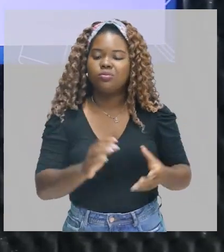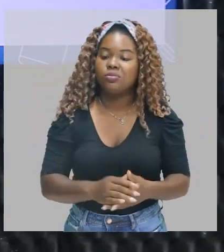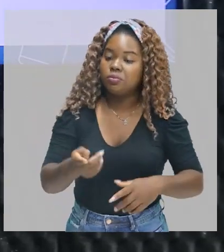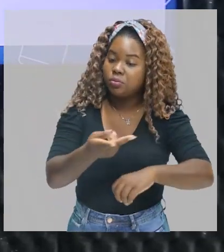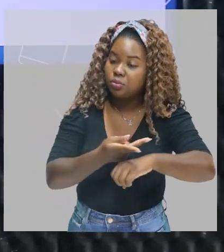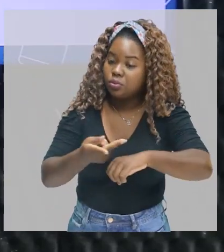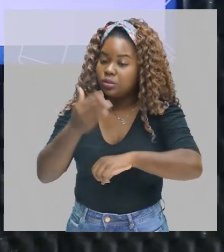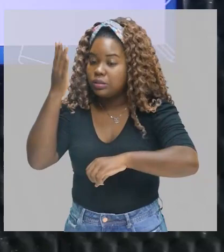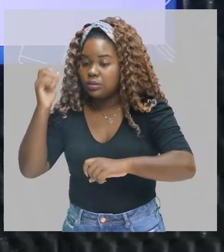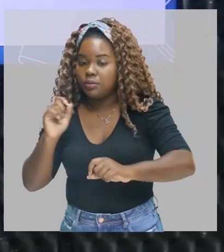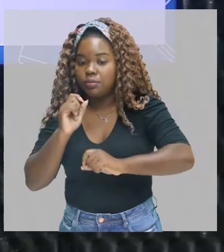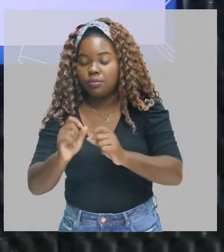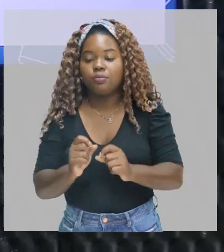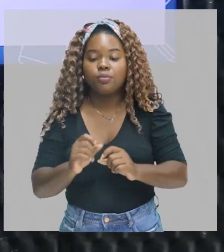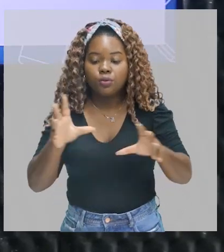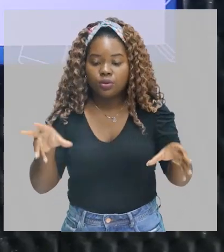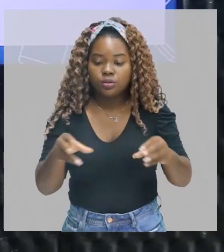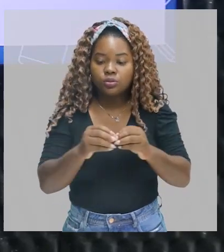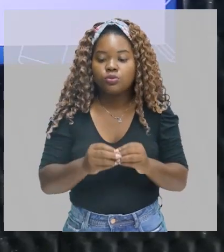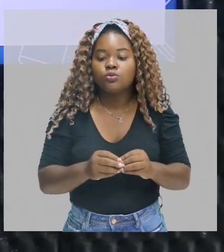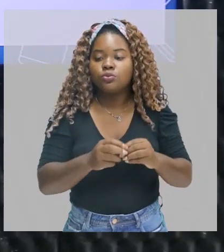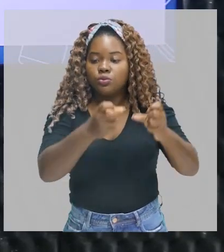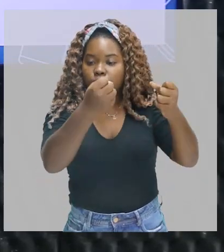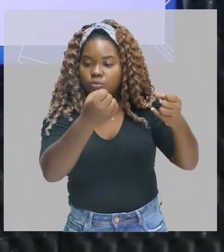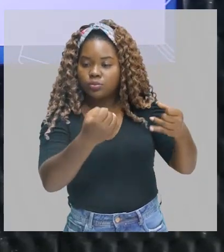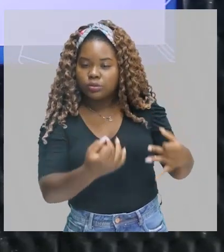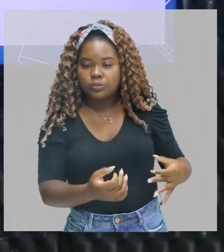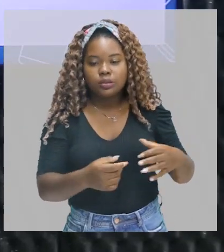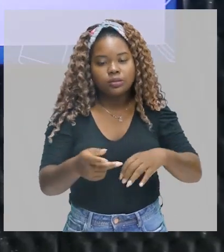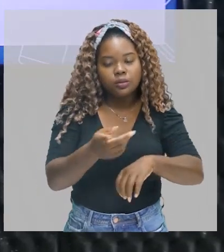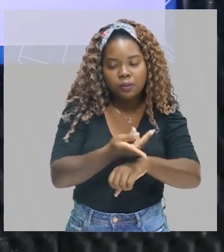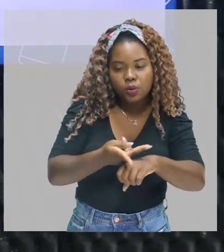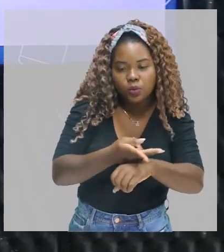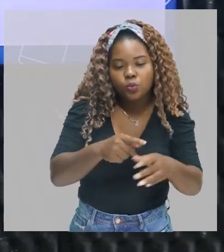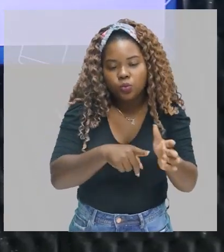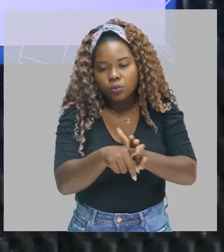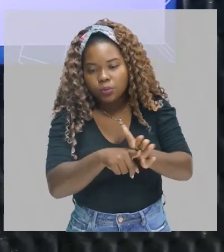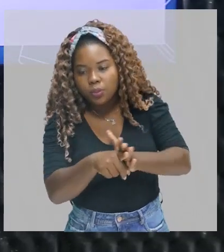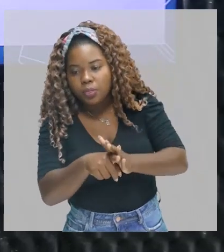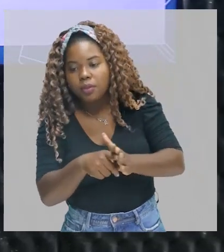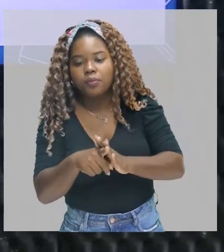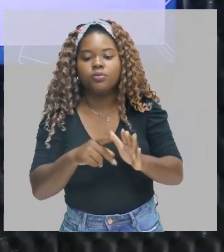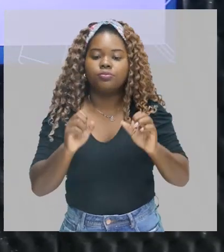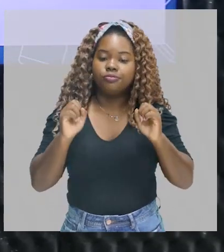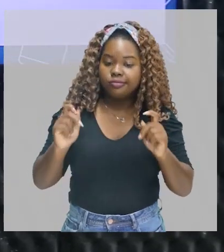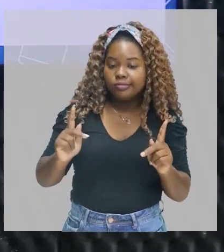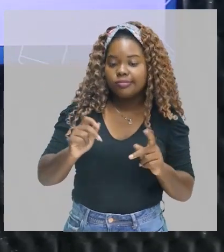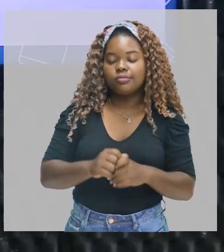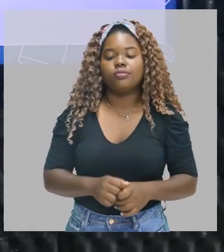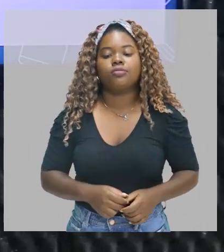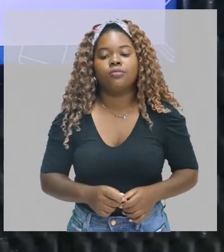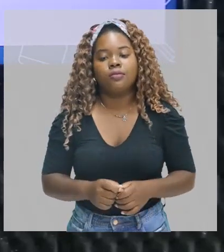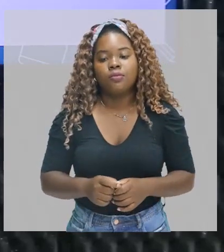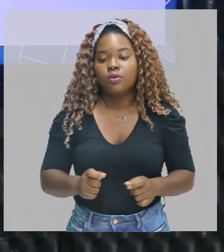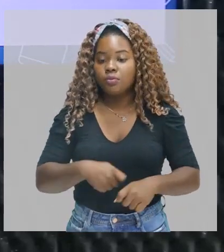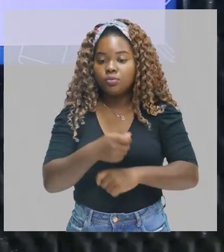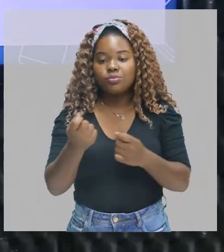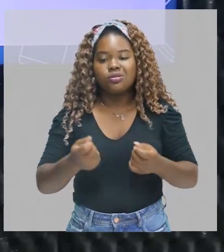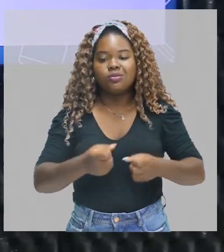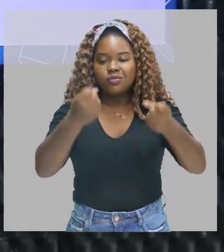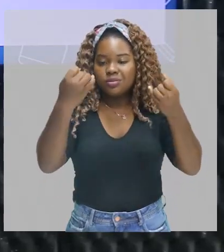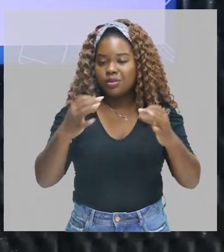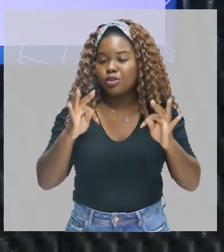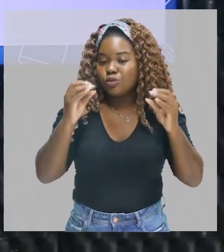Procure saber do que trata as obras do autor, para que você não fique aí, não dá para a gente falar tudo numa aula, tá? Numa